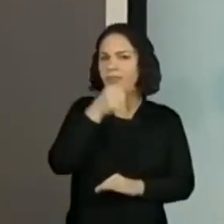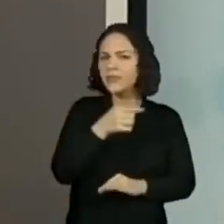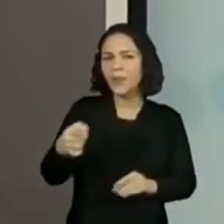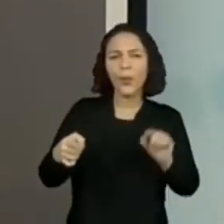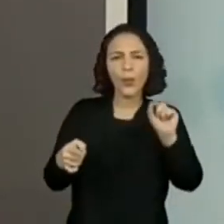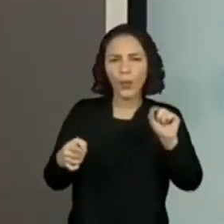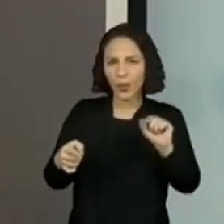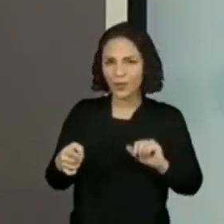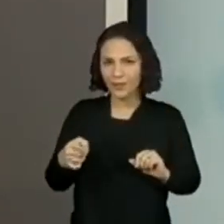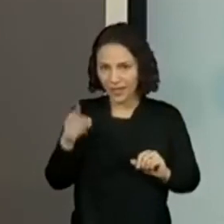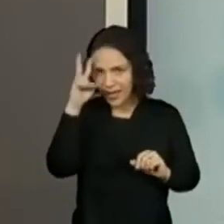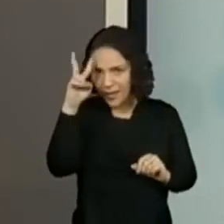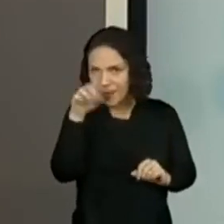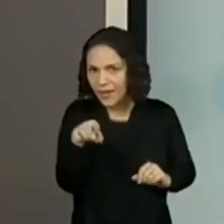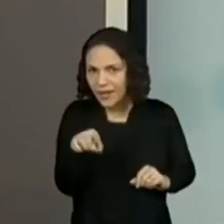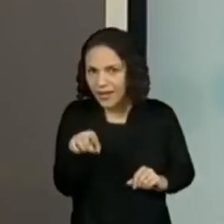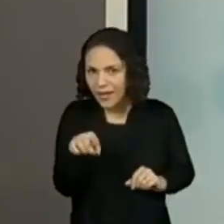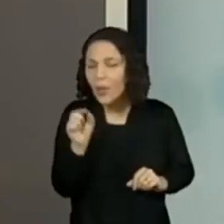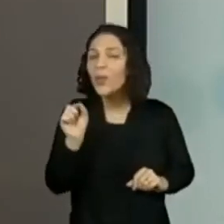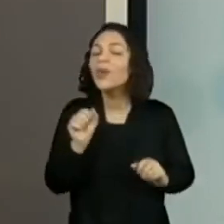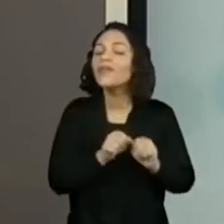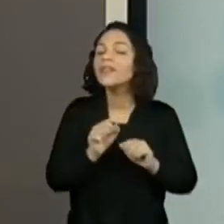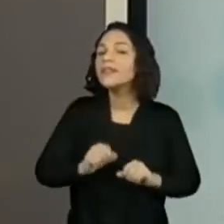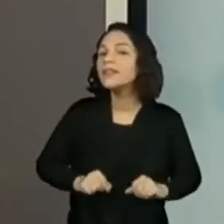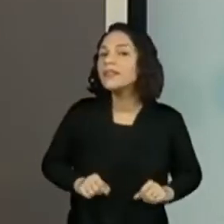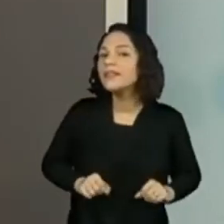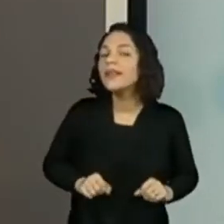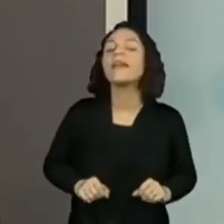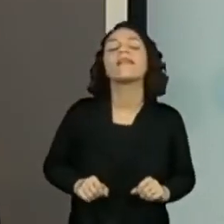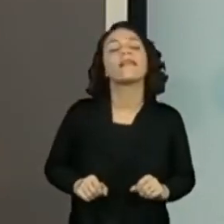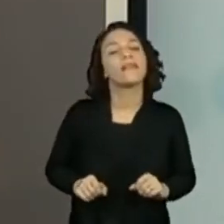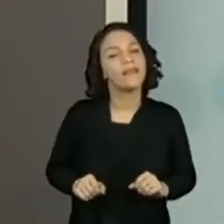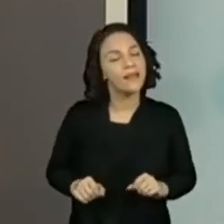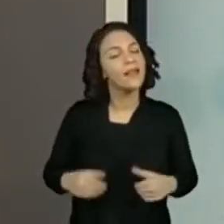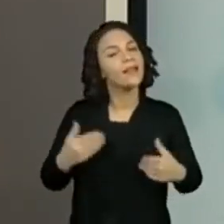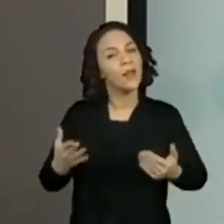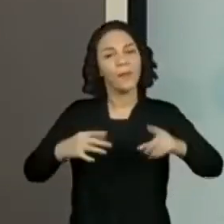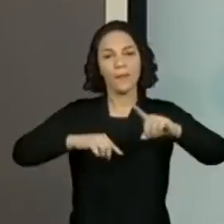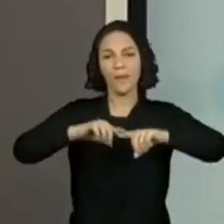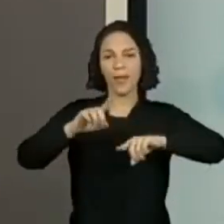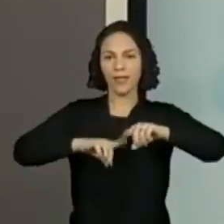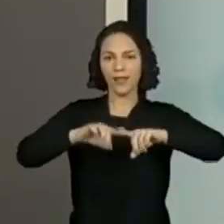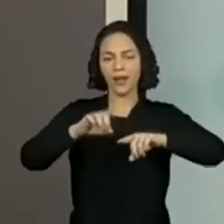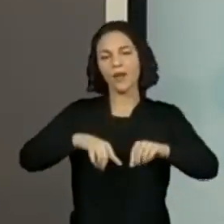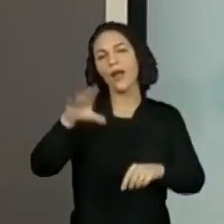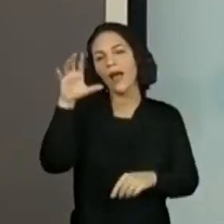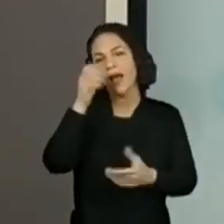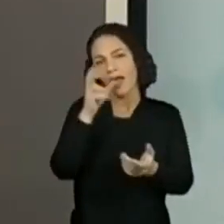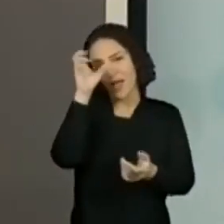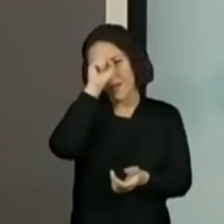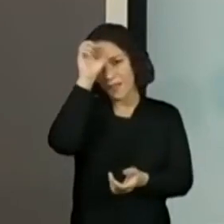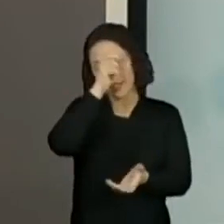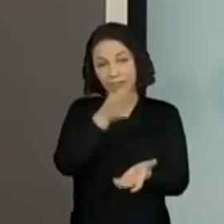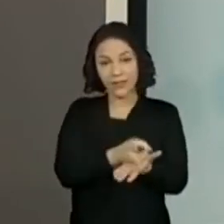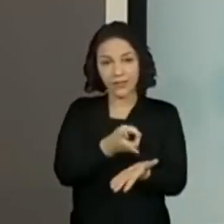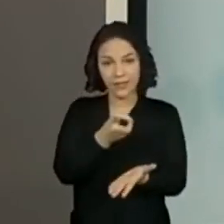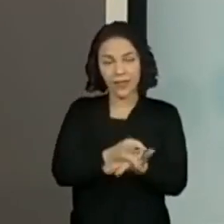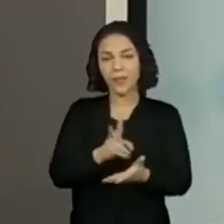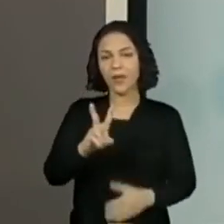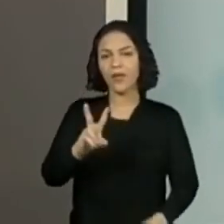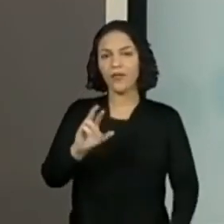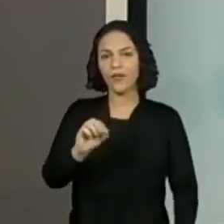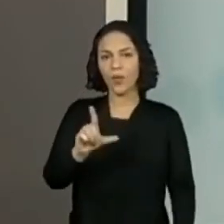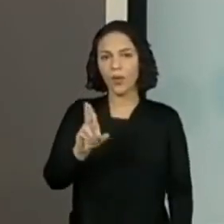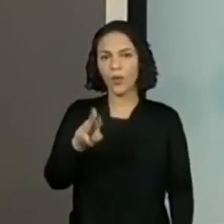semana. Você está lembrado do que a gente está fazendo? Então, a gente está trabalhando com o material do Aprender Sempre, volume 3,